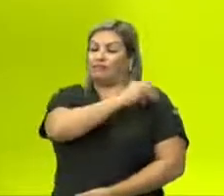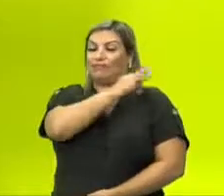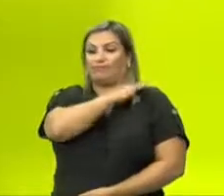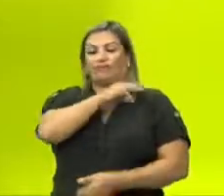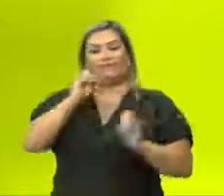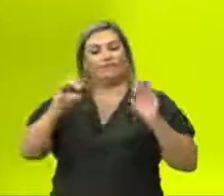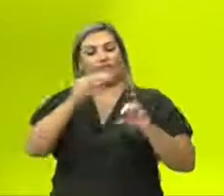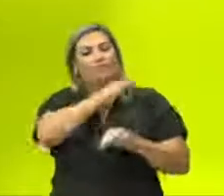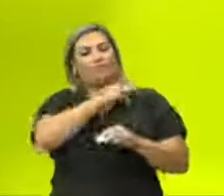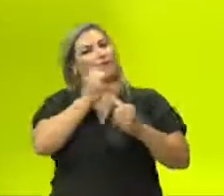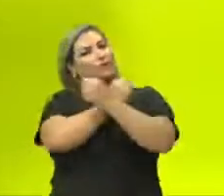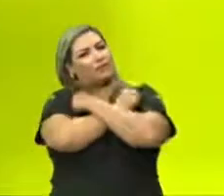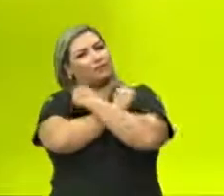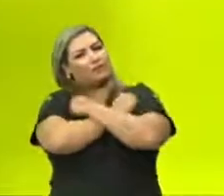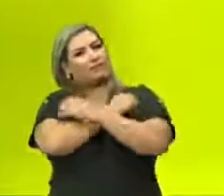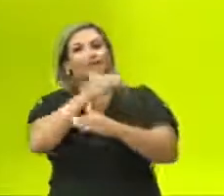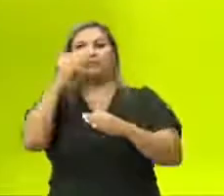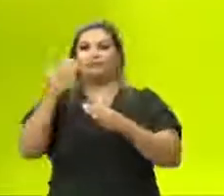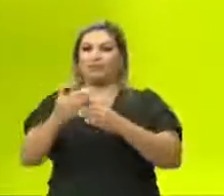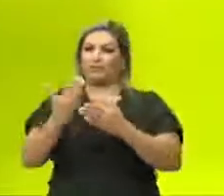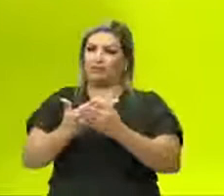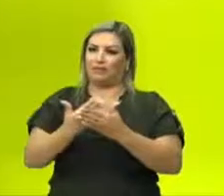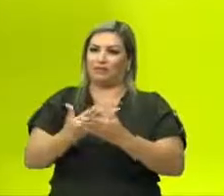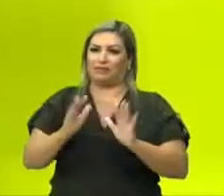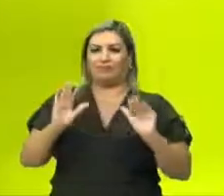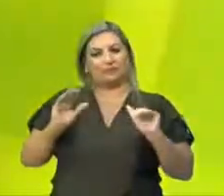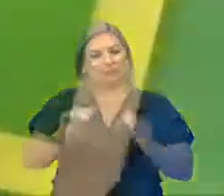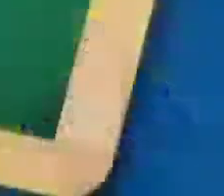um forte abraço e até a próxima.